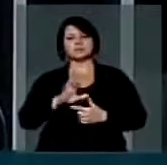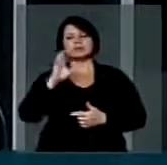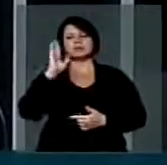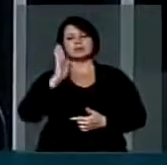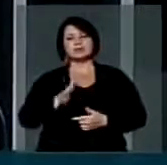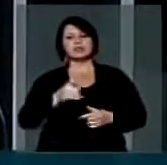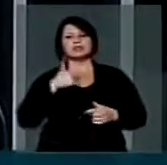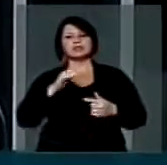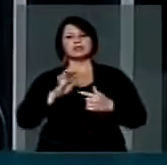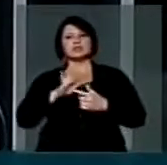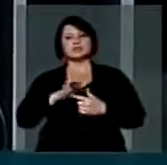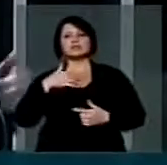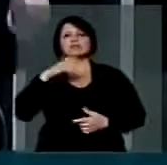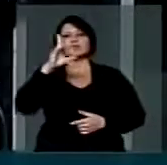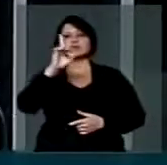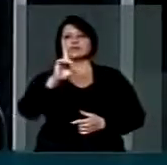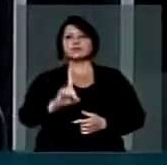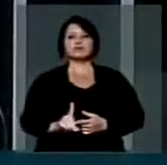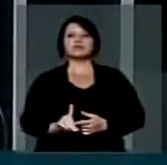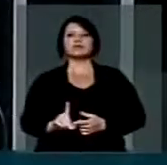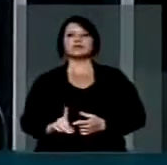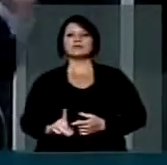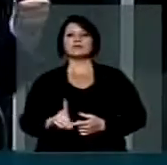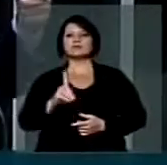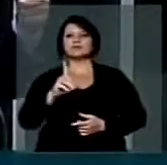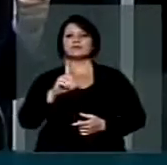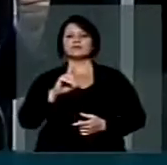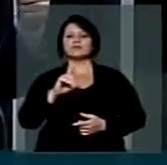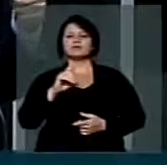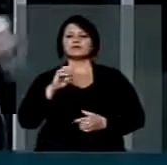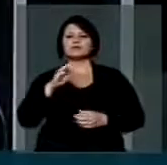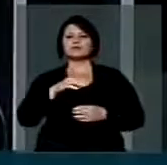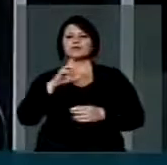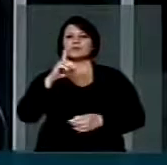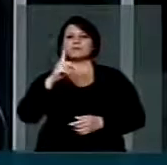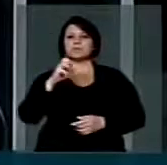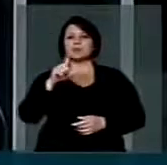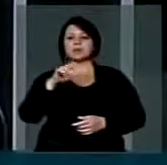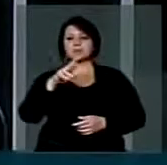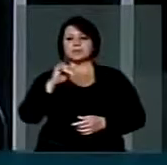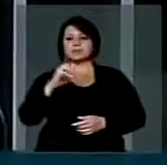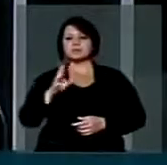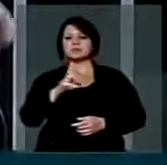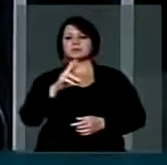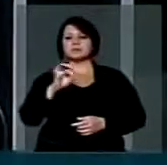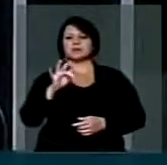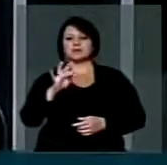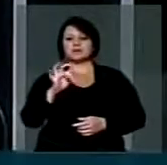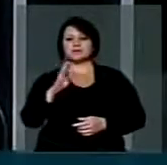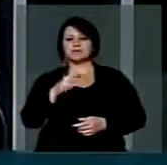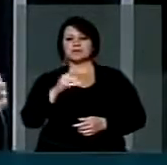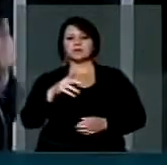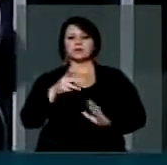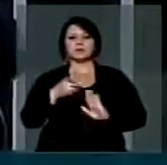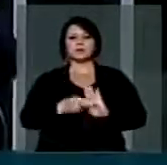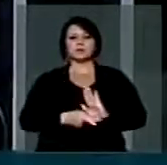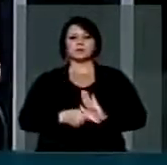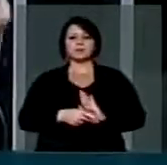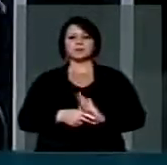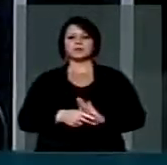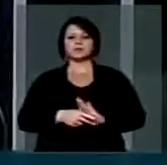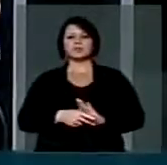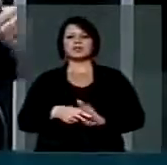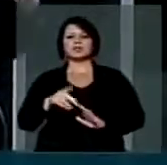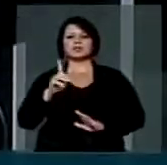exerce através do que? Através de plebiscito, através de referendo e através de projetos de